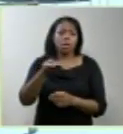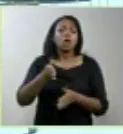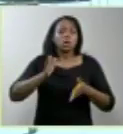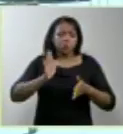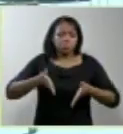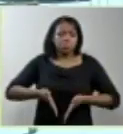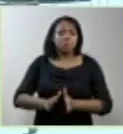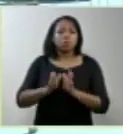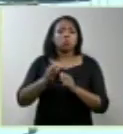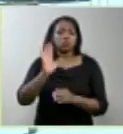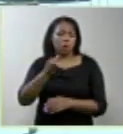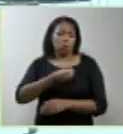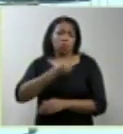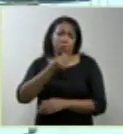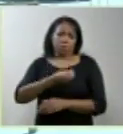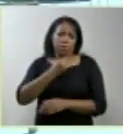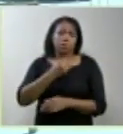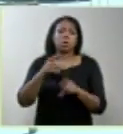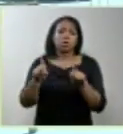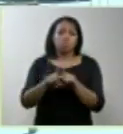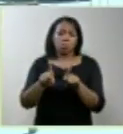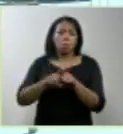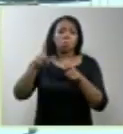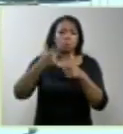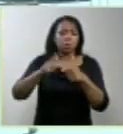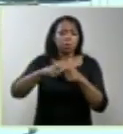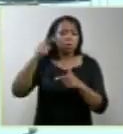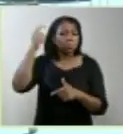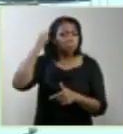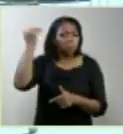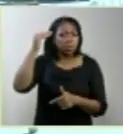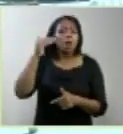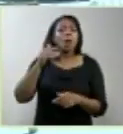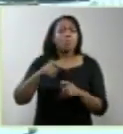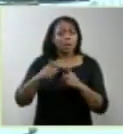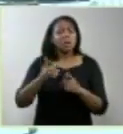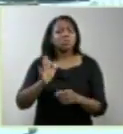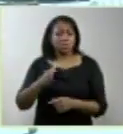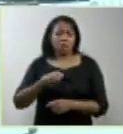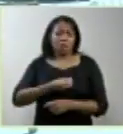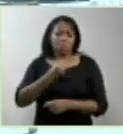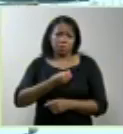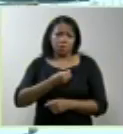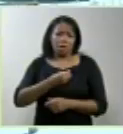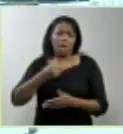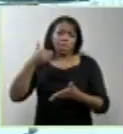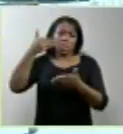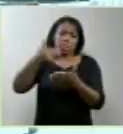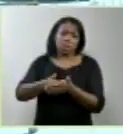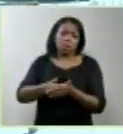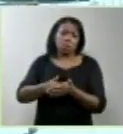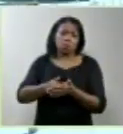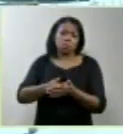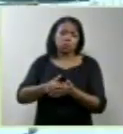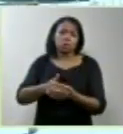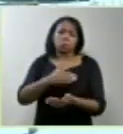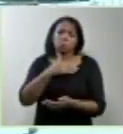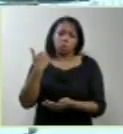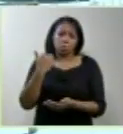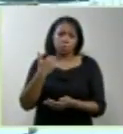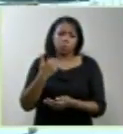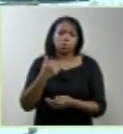vida, uma proporção é anencefalo. Então, anencefalo está vivo até o momento em que morre. O que dizer a